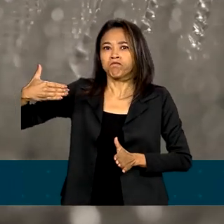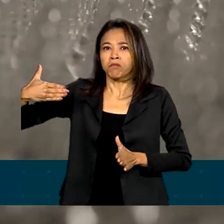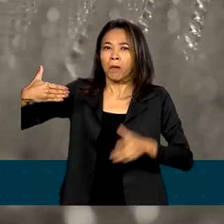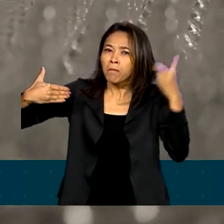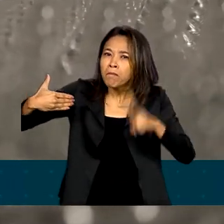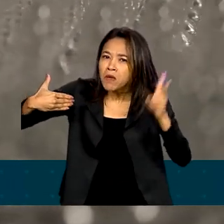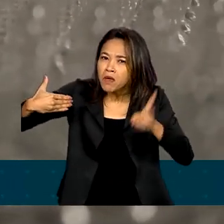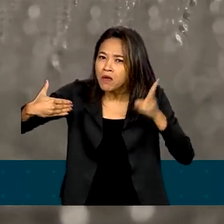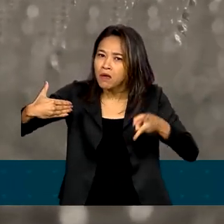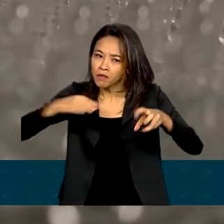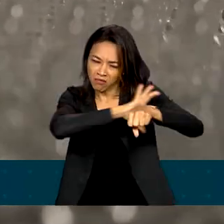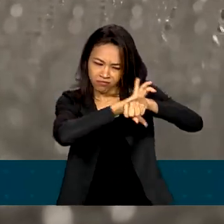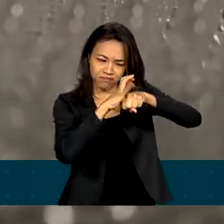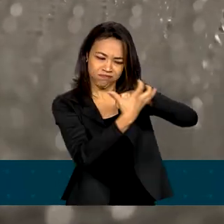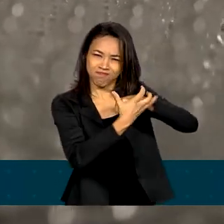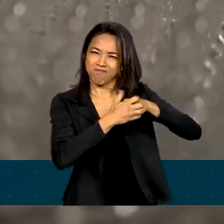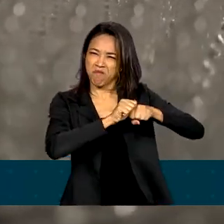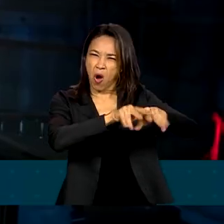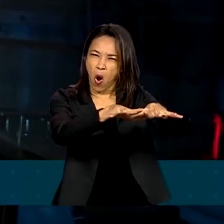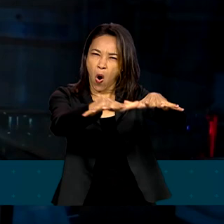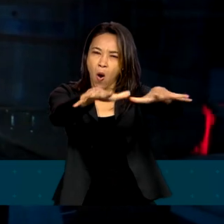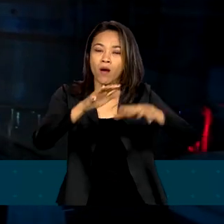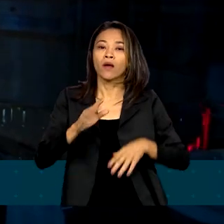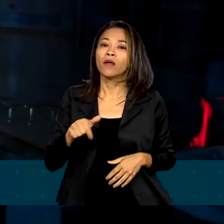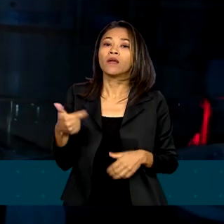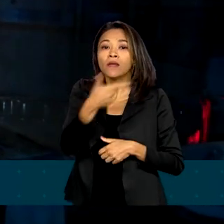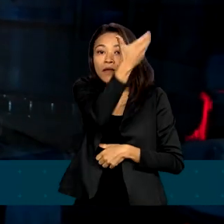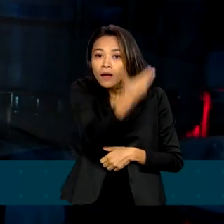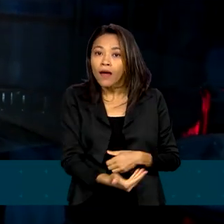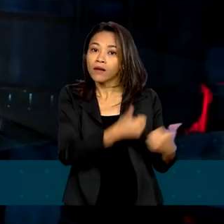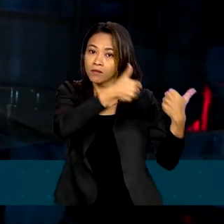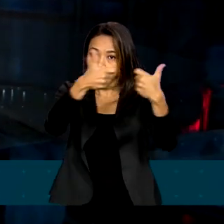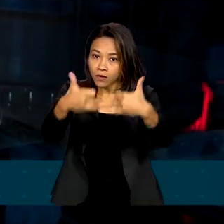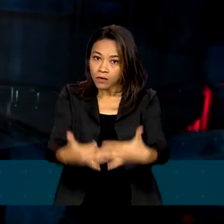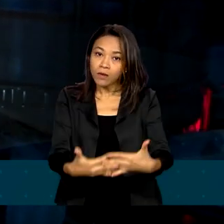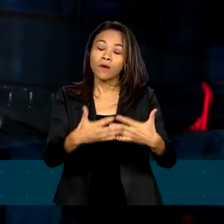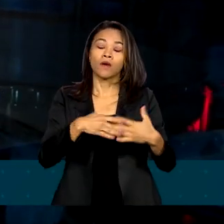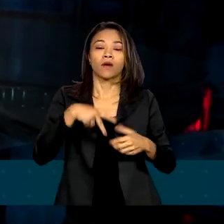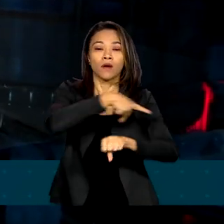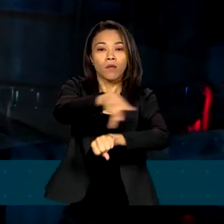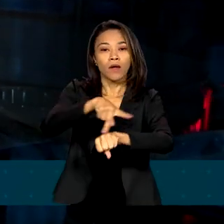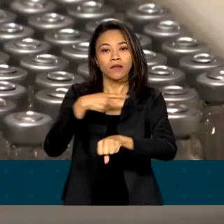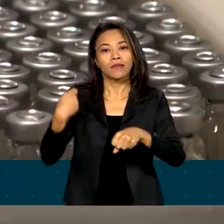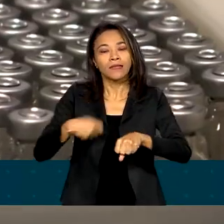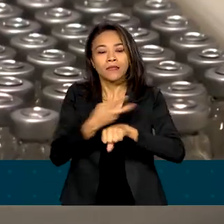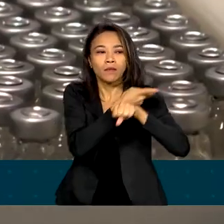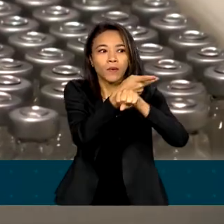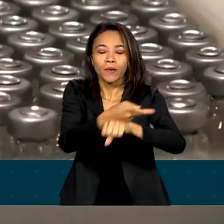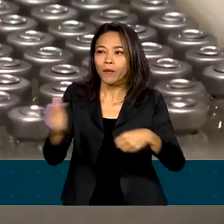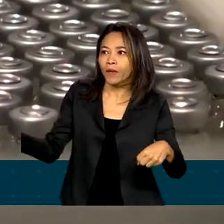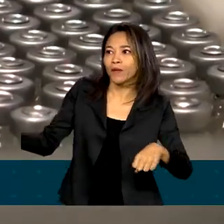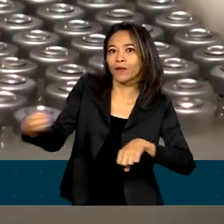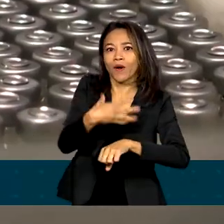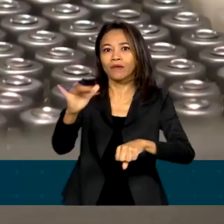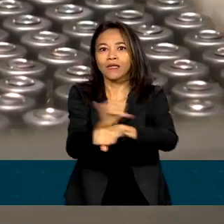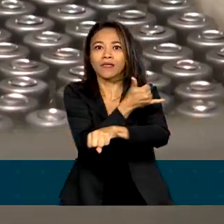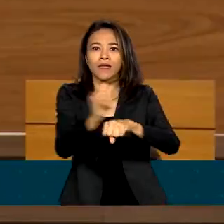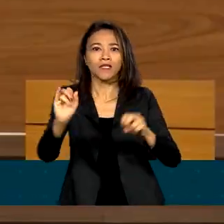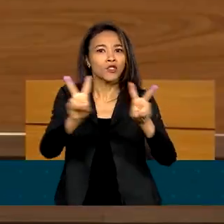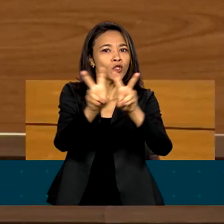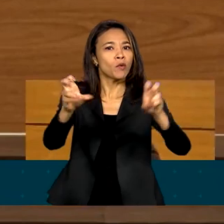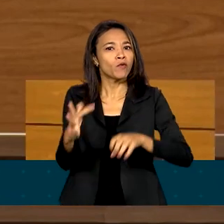tragédia, mas disse que o país deve encontrar uma nova estratégia de combate a futuras pandemias.